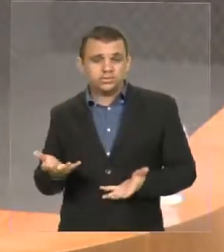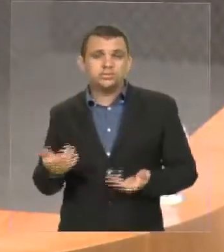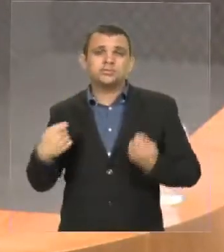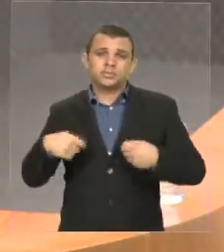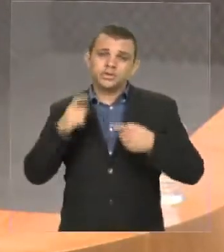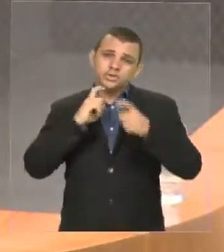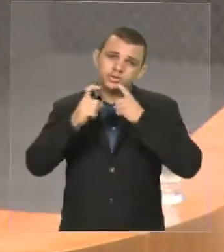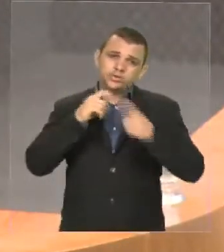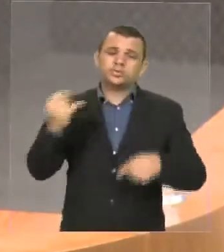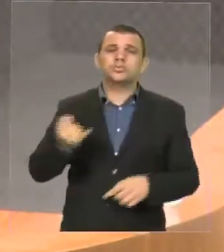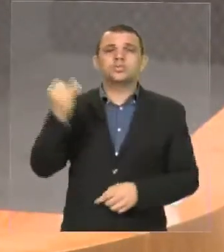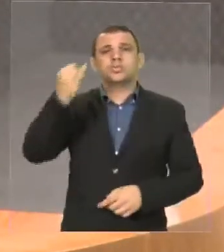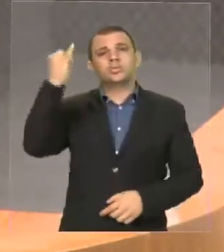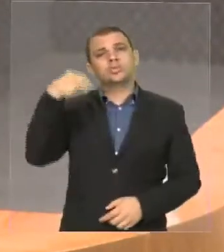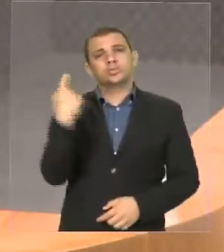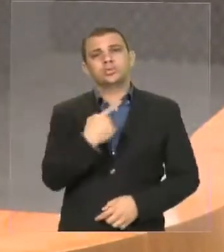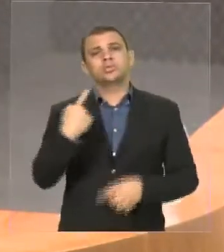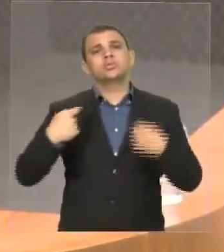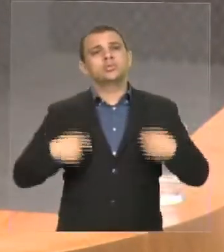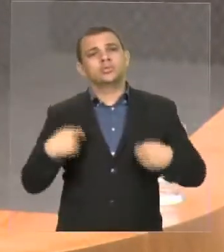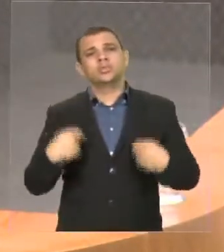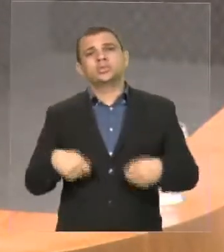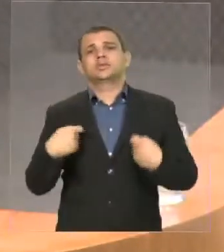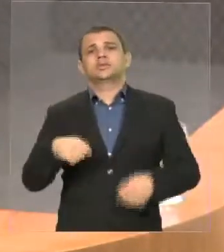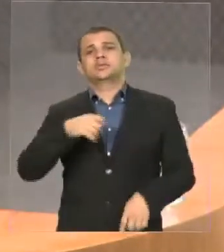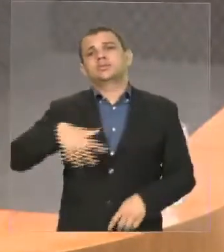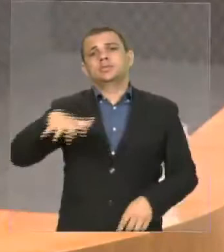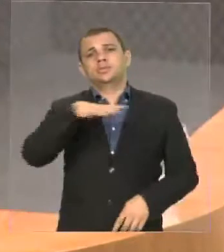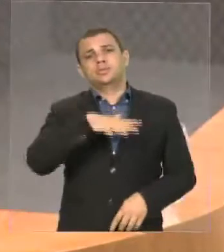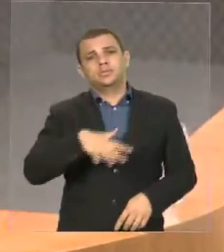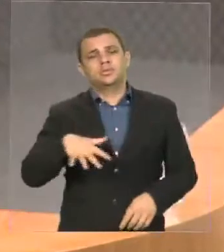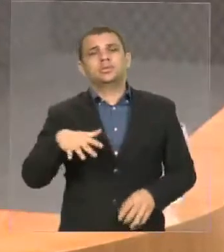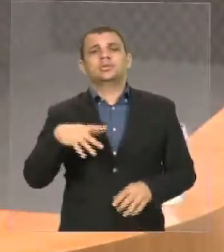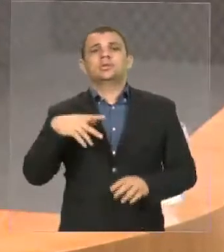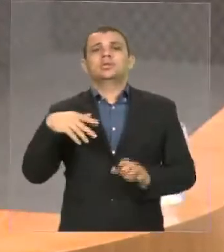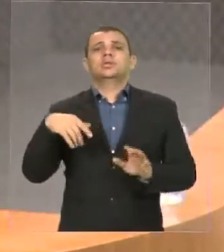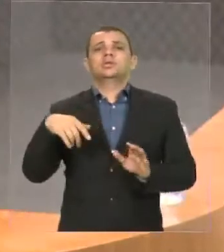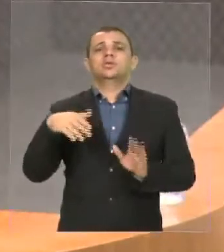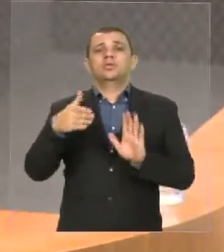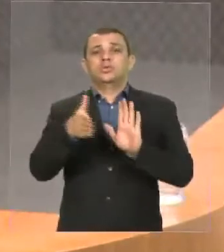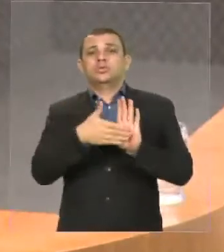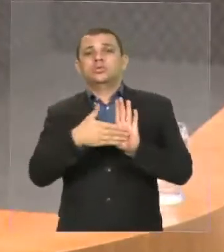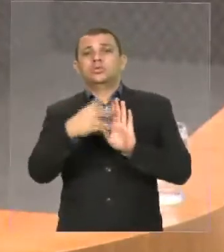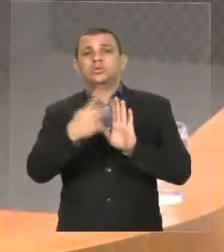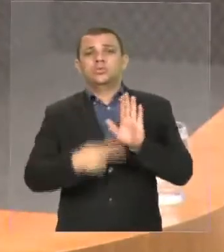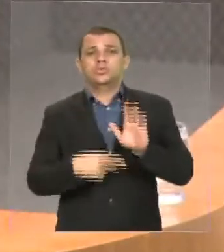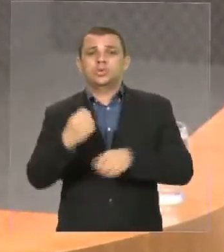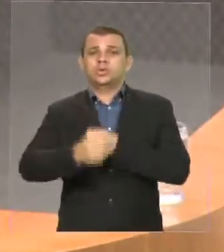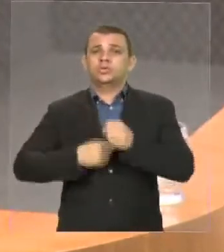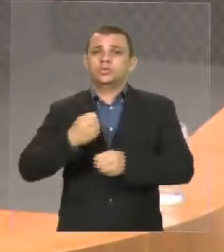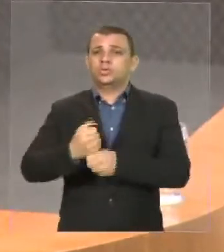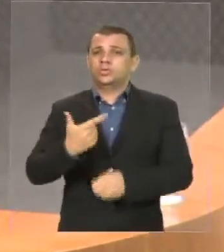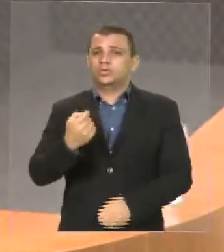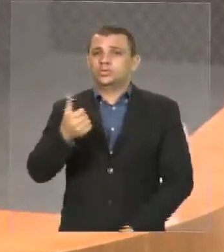importantes que têm que estar no âmbito da Peloa 2017 e 2018, no ano que vem.